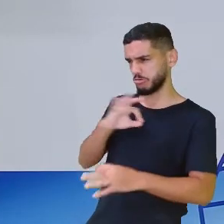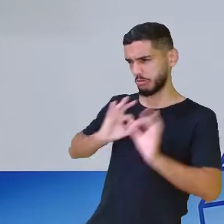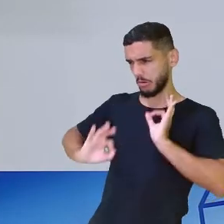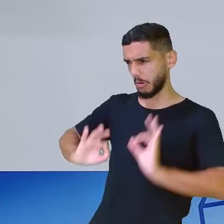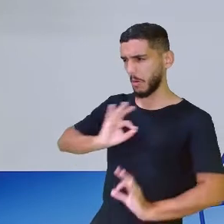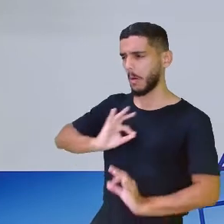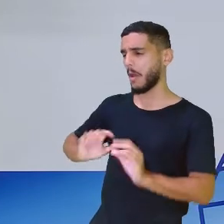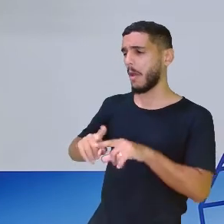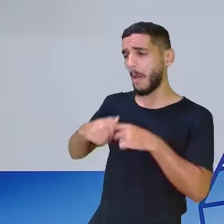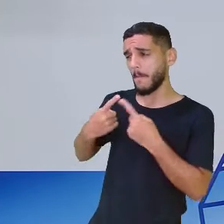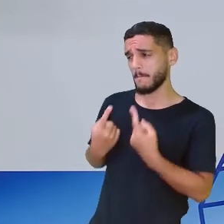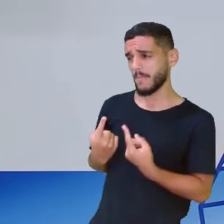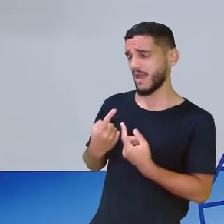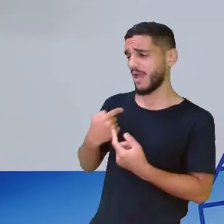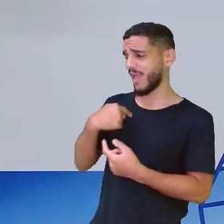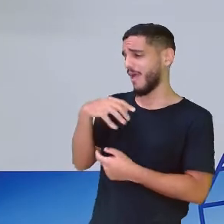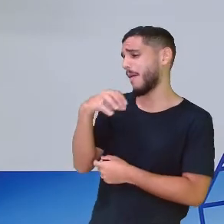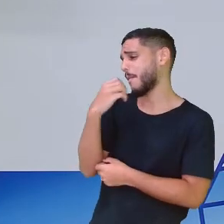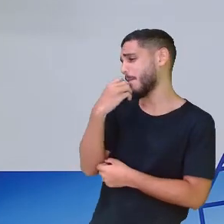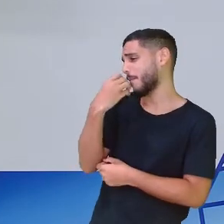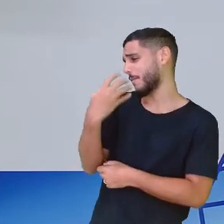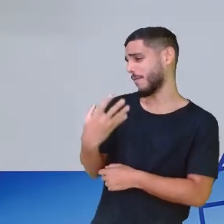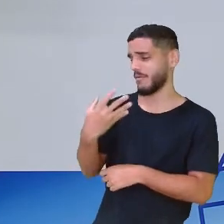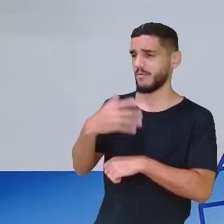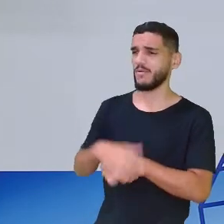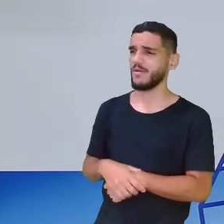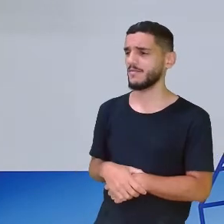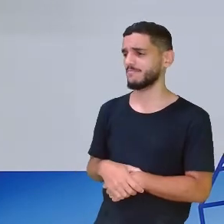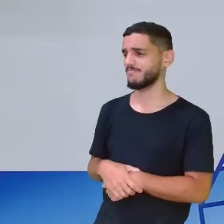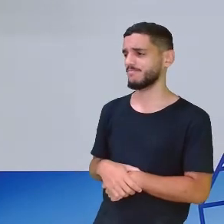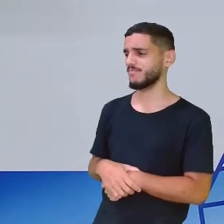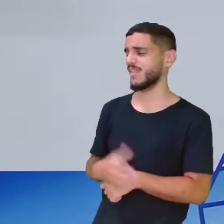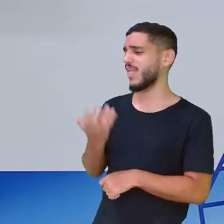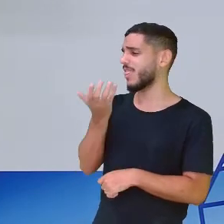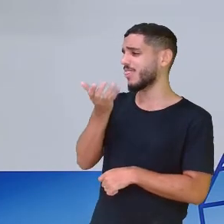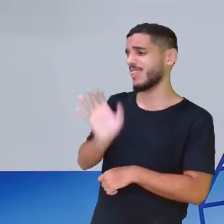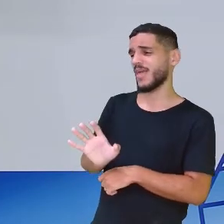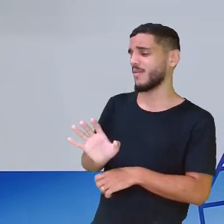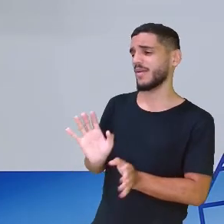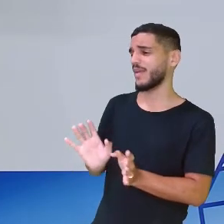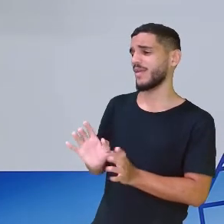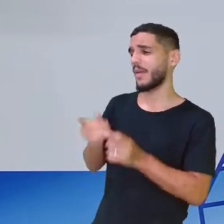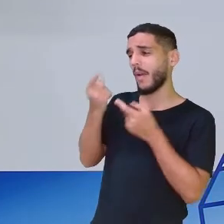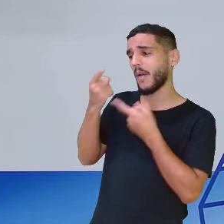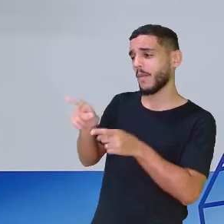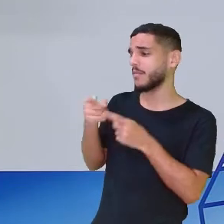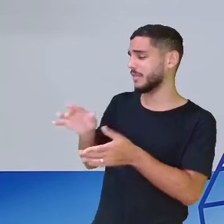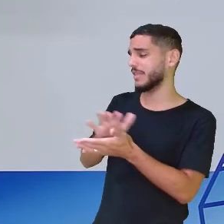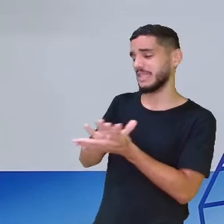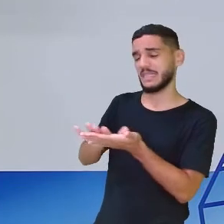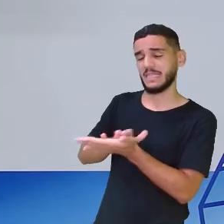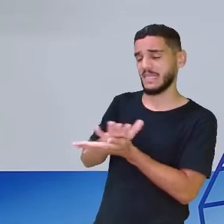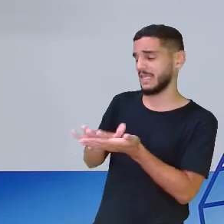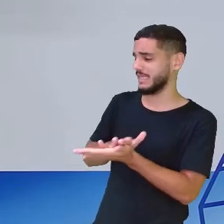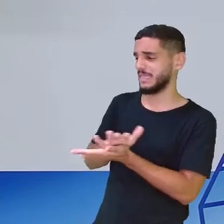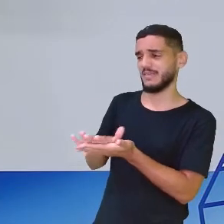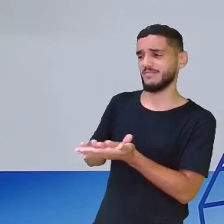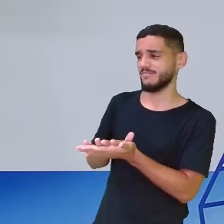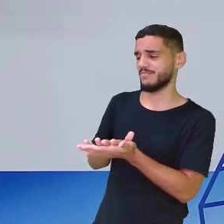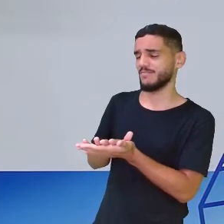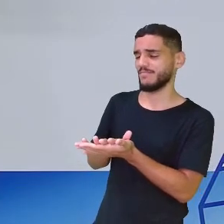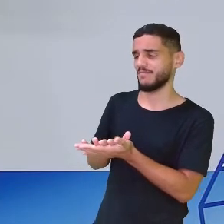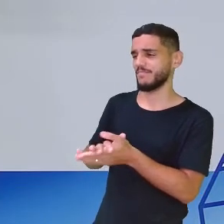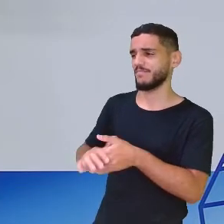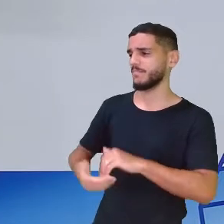Mas no fundo sou boa praça. Não quero atirar pedras na vidraça do vizinho.